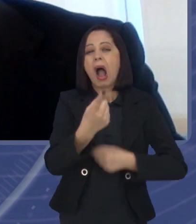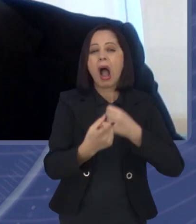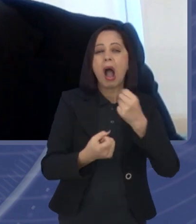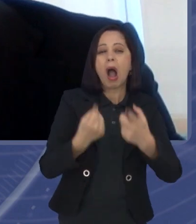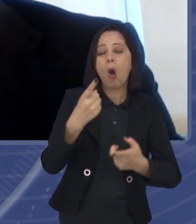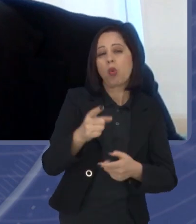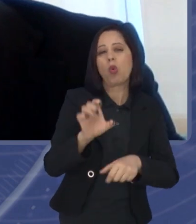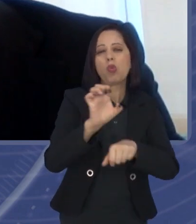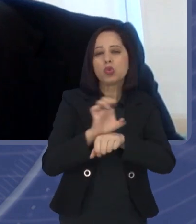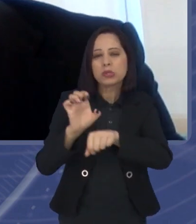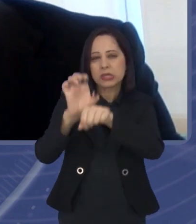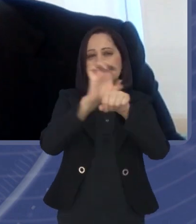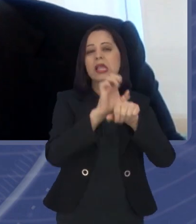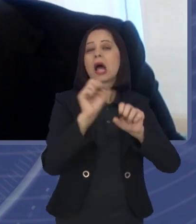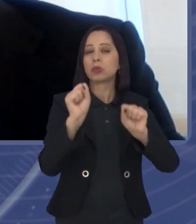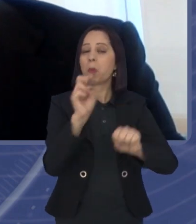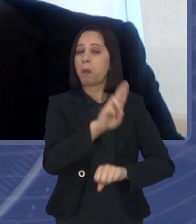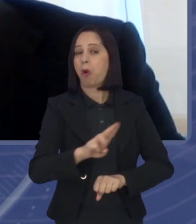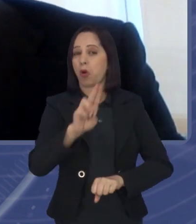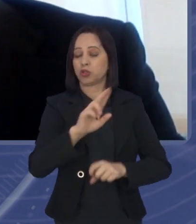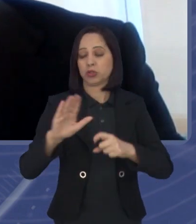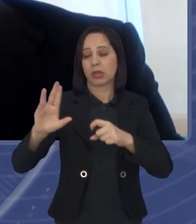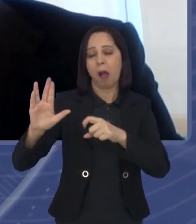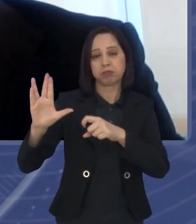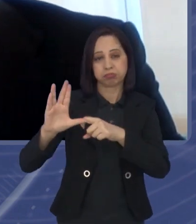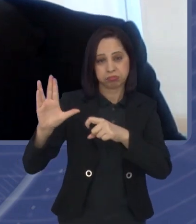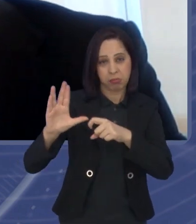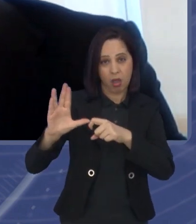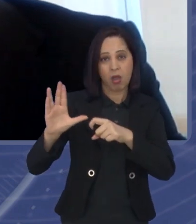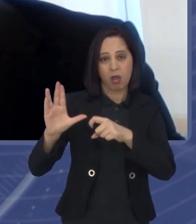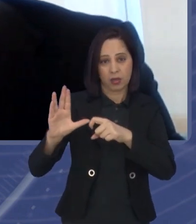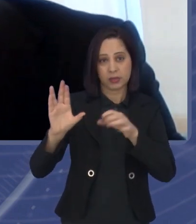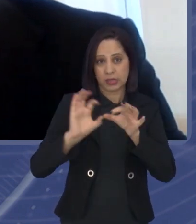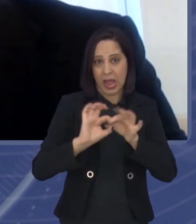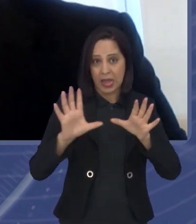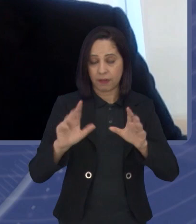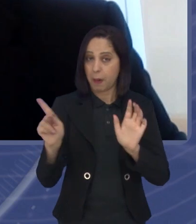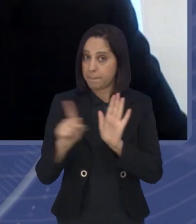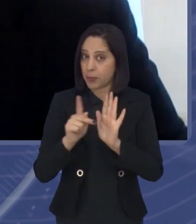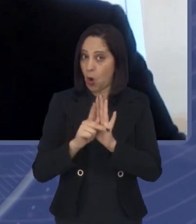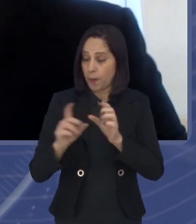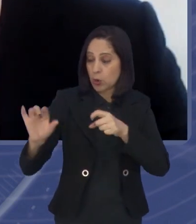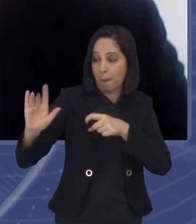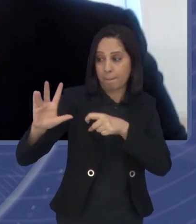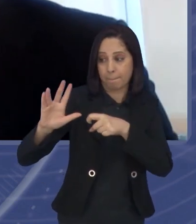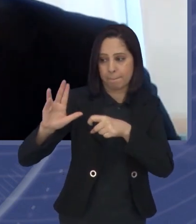esse derivado vegetal, ele também é permitido para uso medicinal.